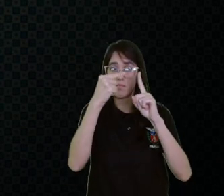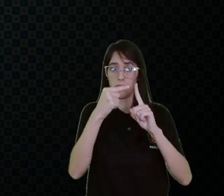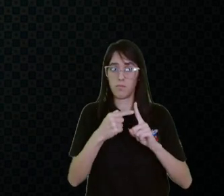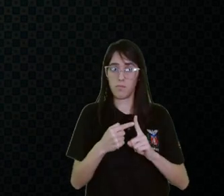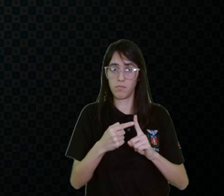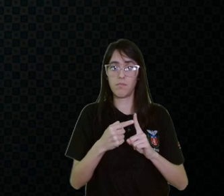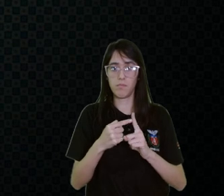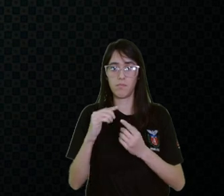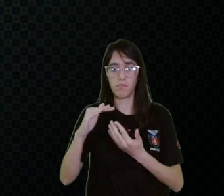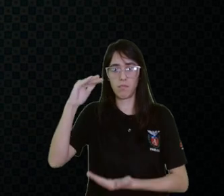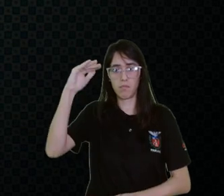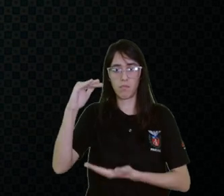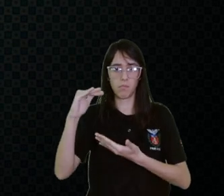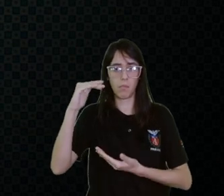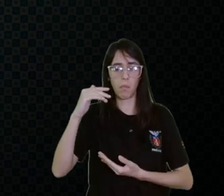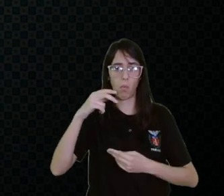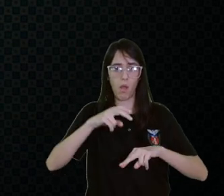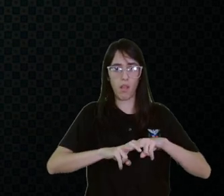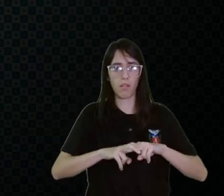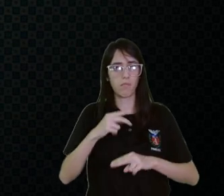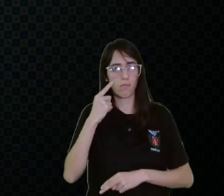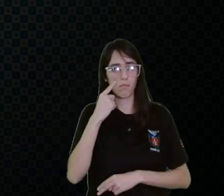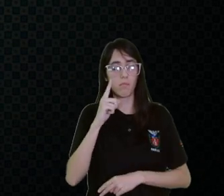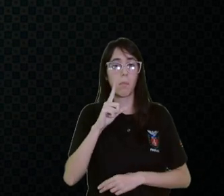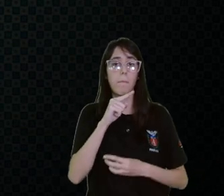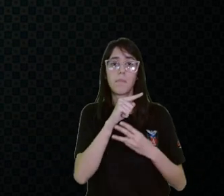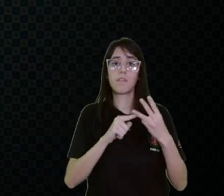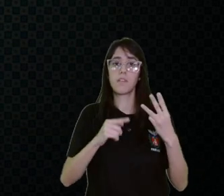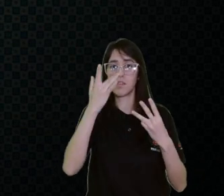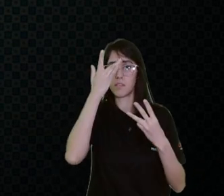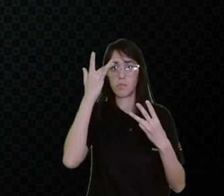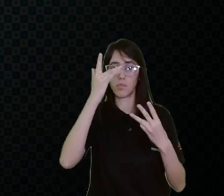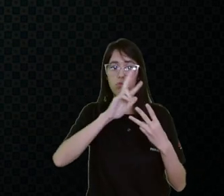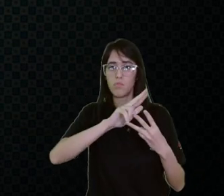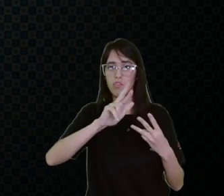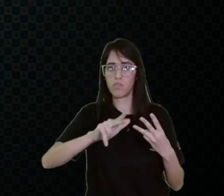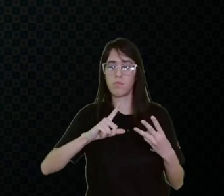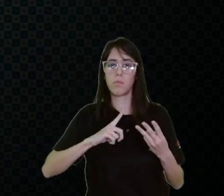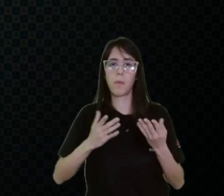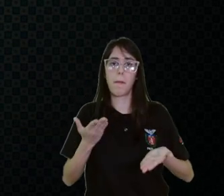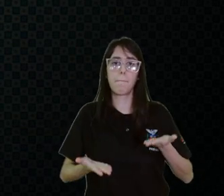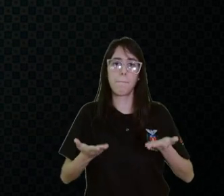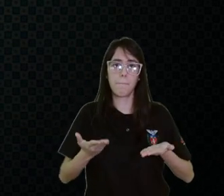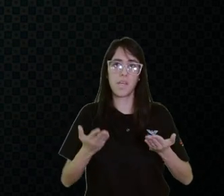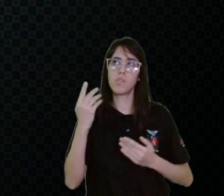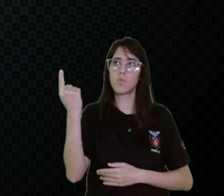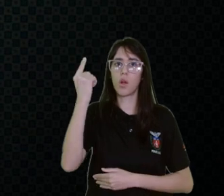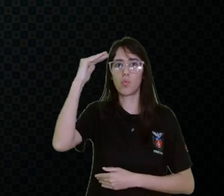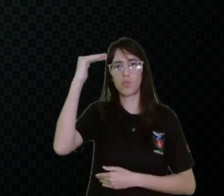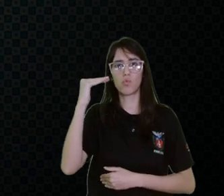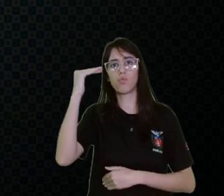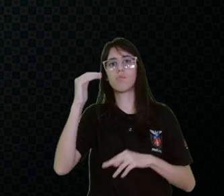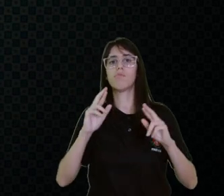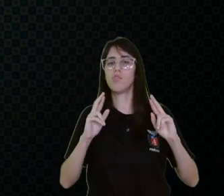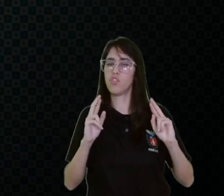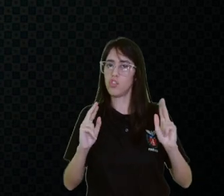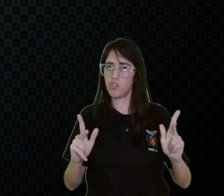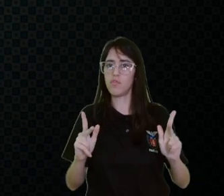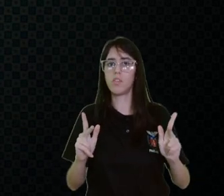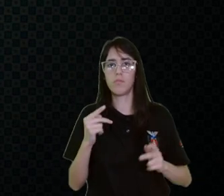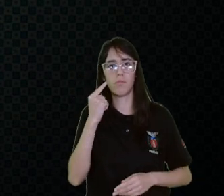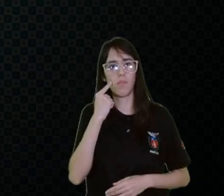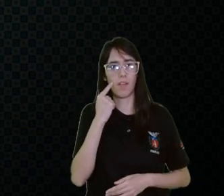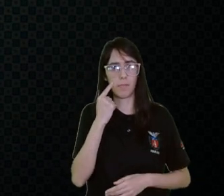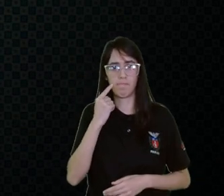posicionamento, para três pessoas diferentes, então pesos e alturas diferentes. Essa